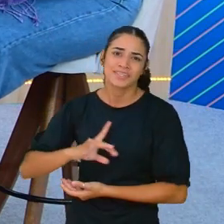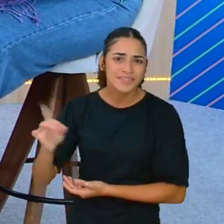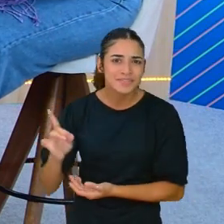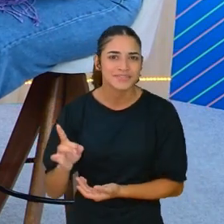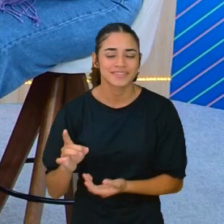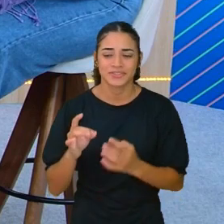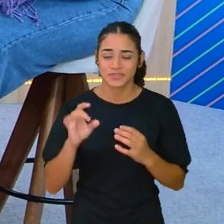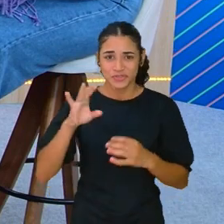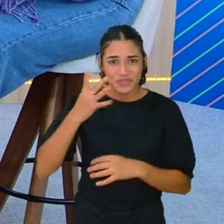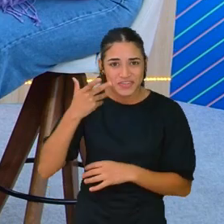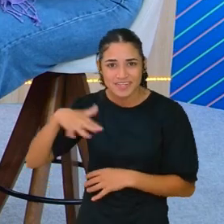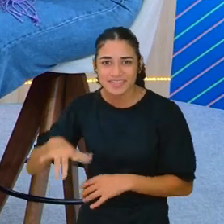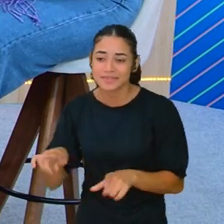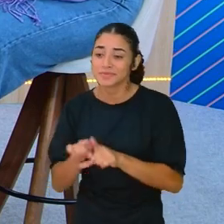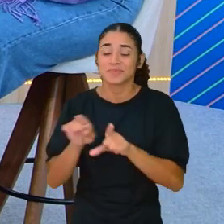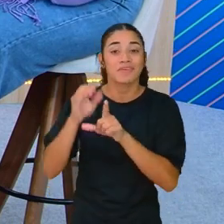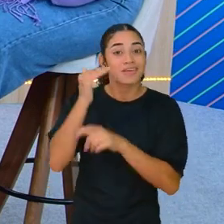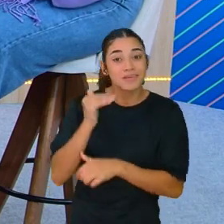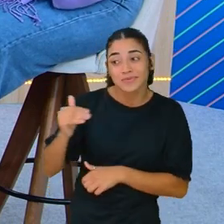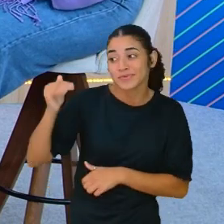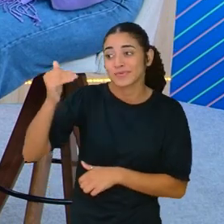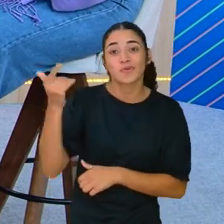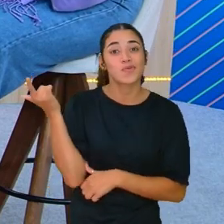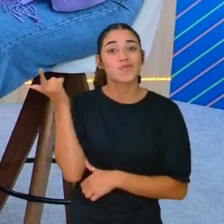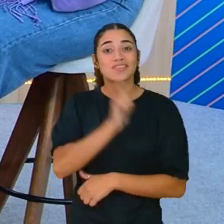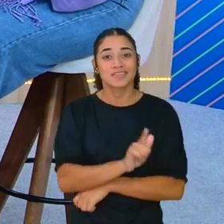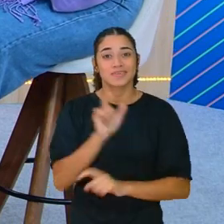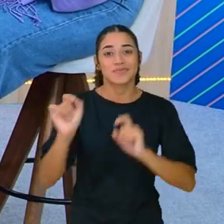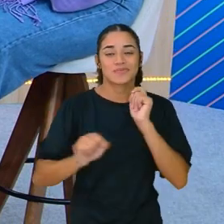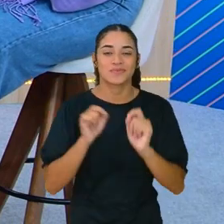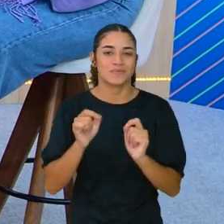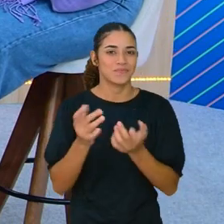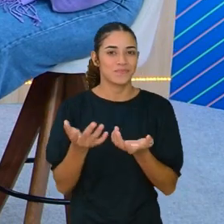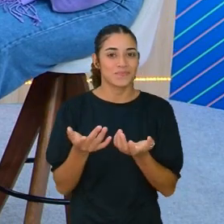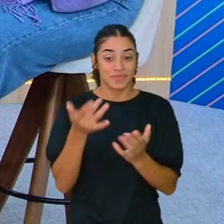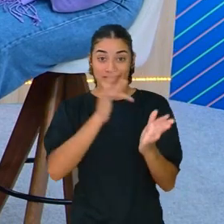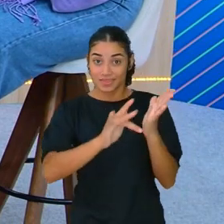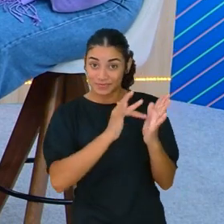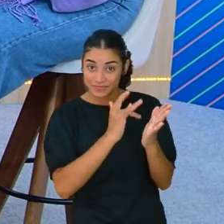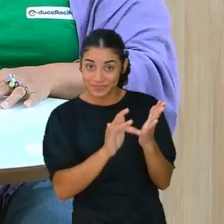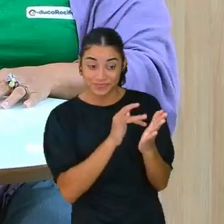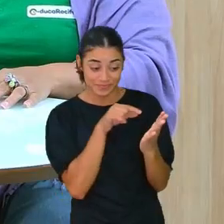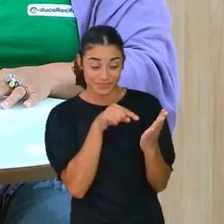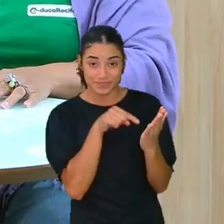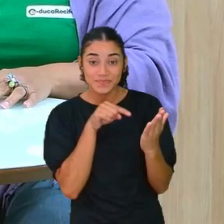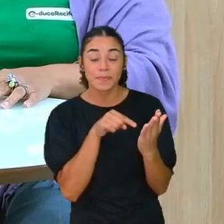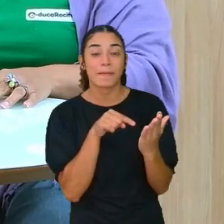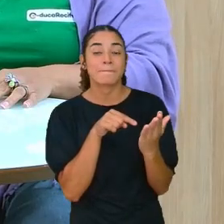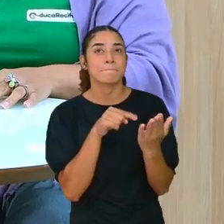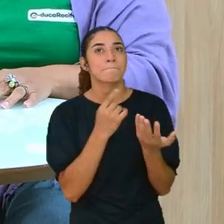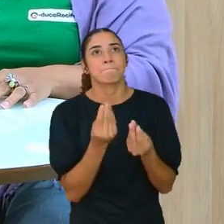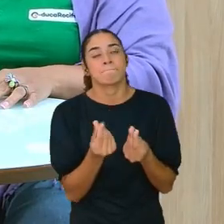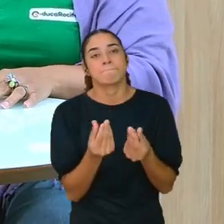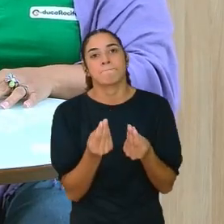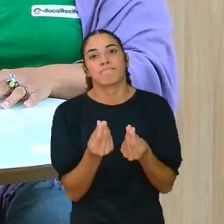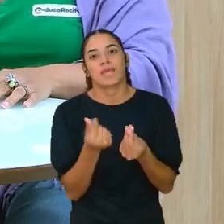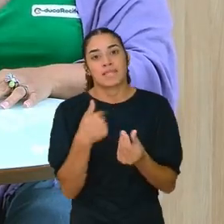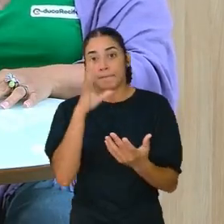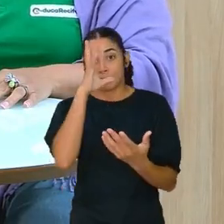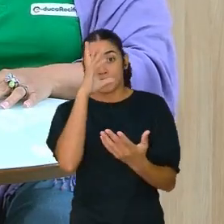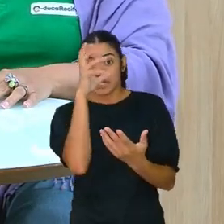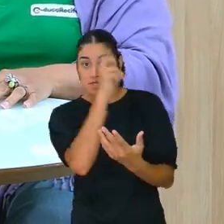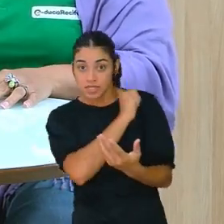não só criança como adulto, ele consegue através daquele tablet, né? Mesmo se ainda não